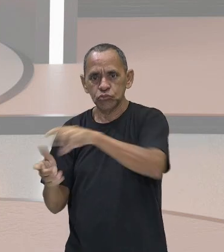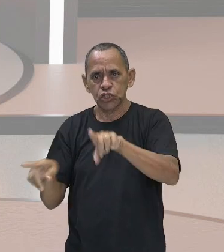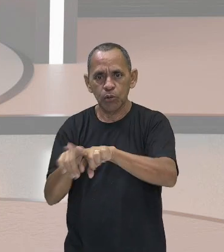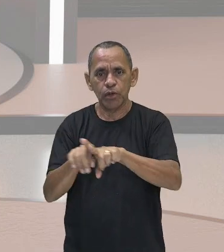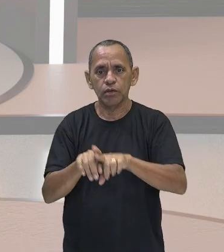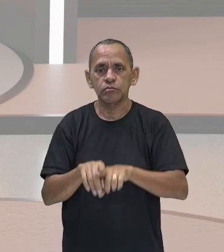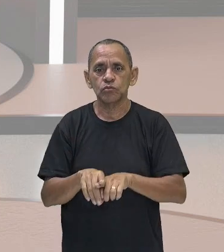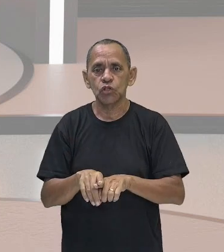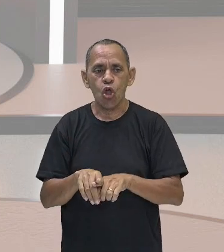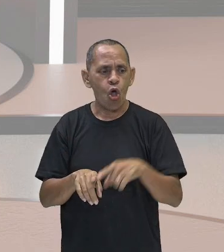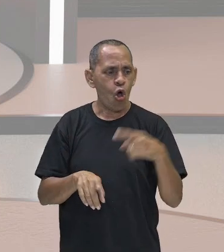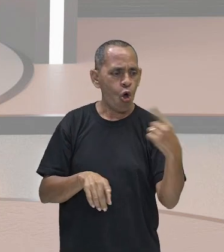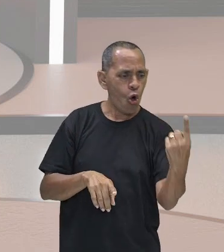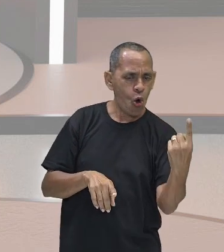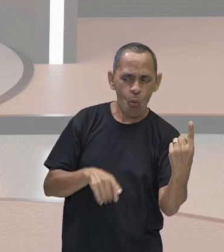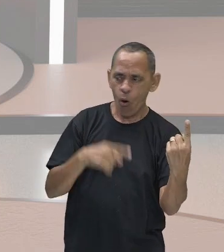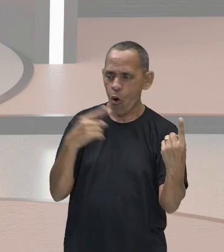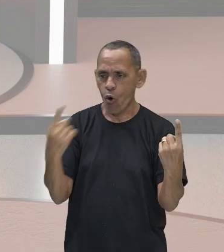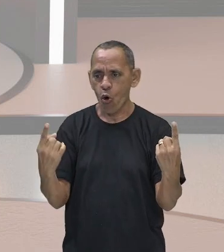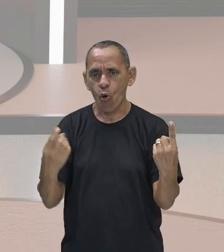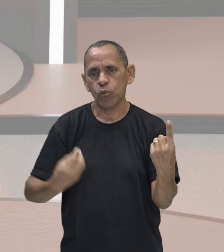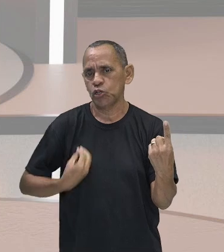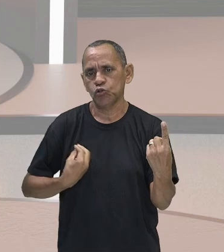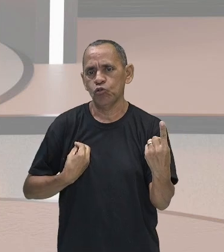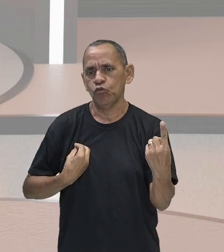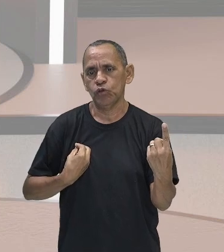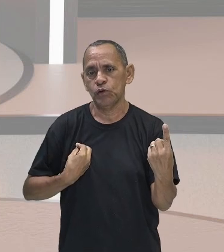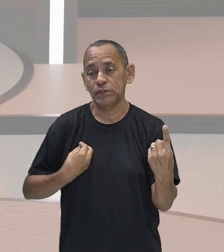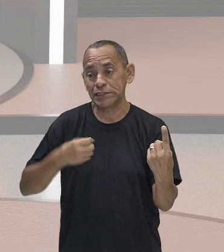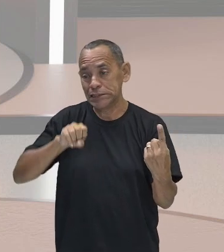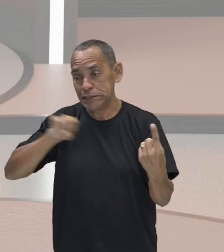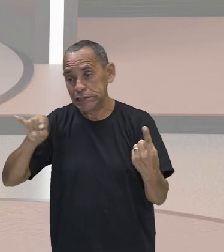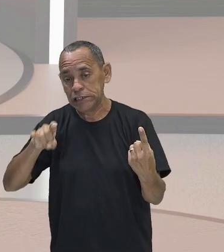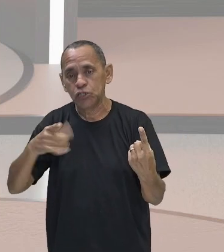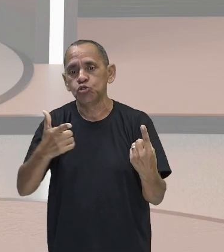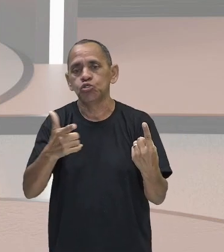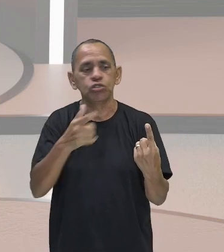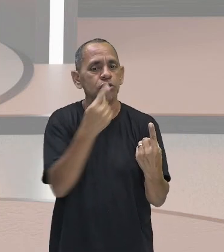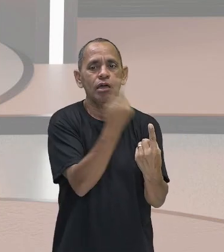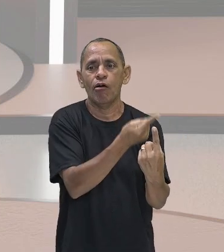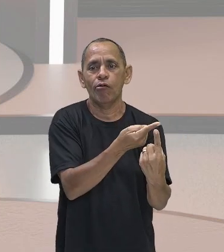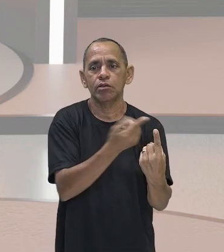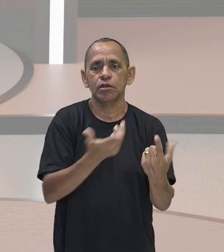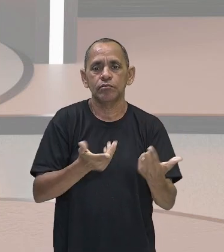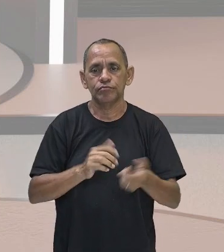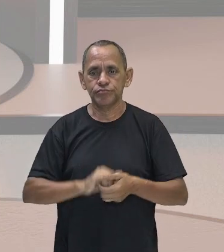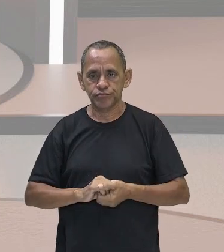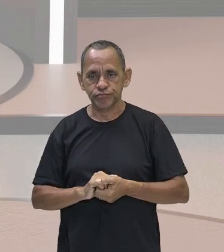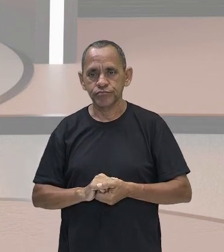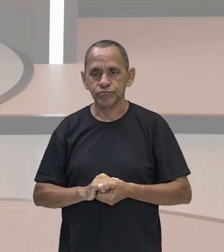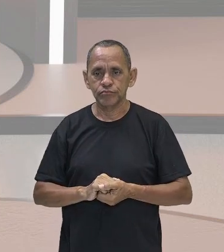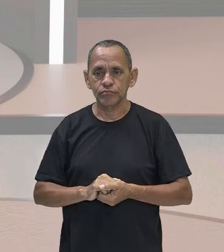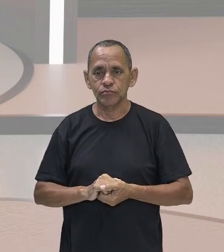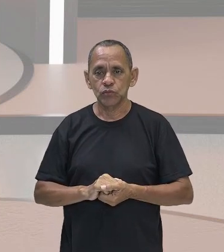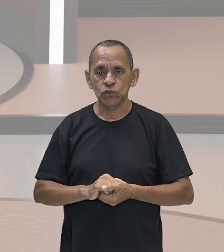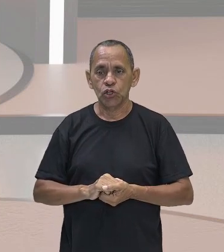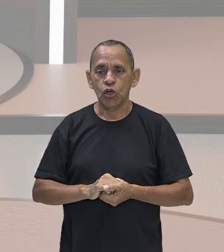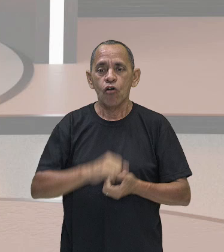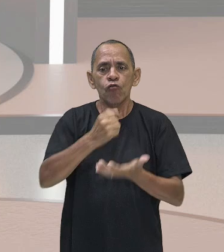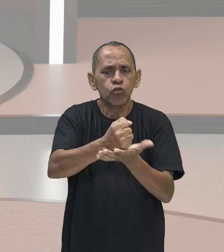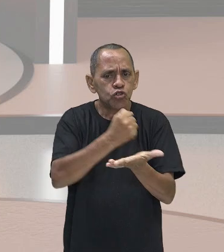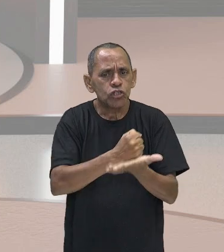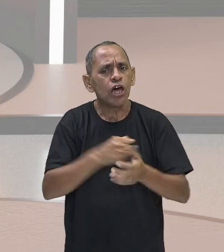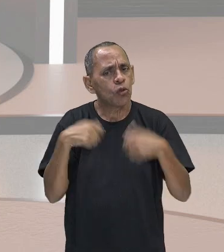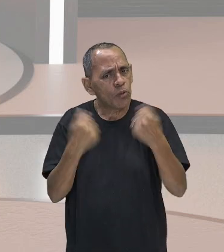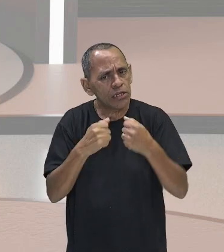não exique sem a outra, tá, gente? Se não existe patrão, não vai obviamente existir um funcionário, e se não existe funcionário, também não vai